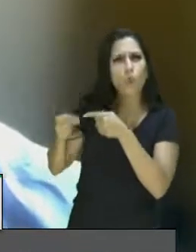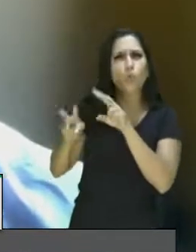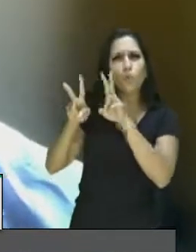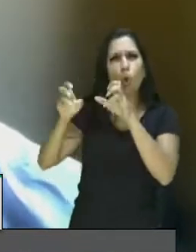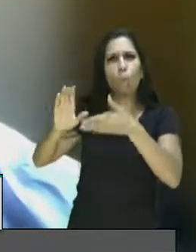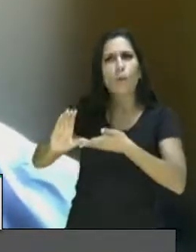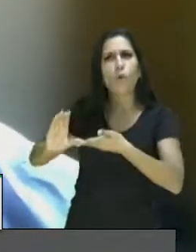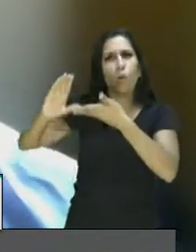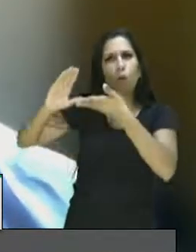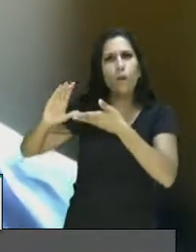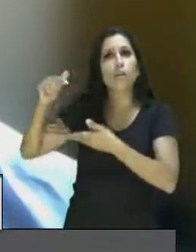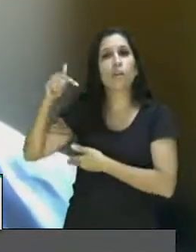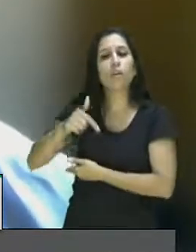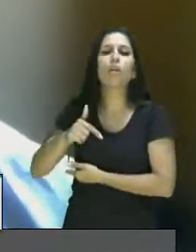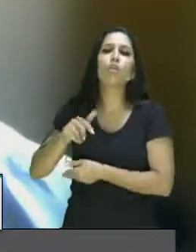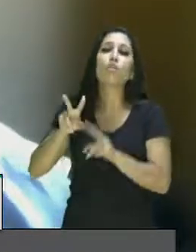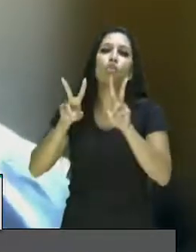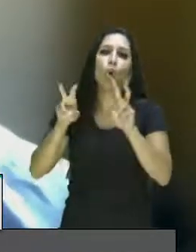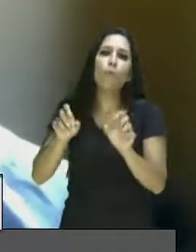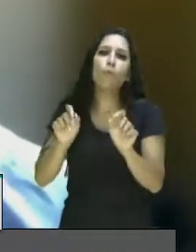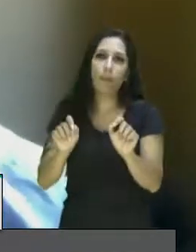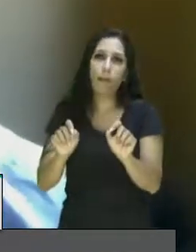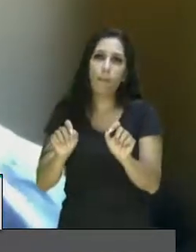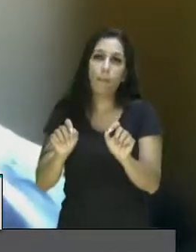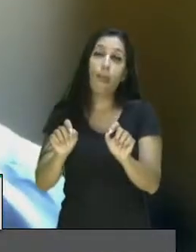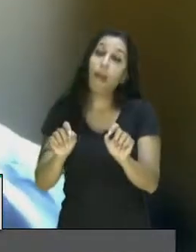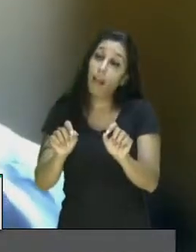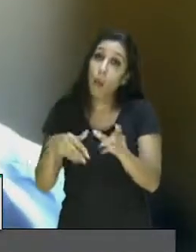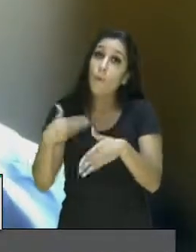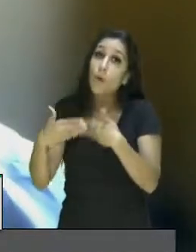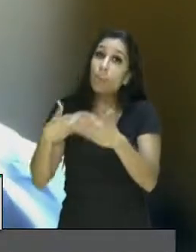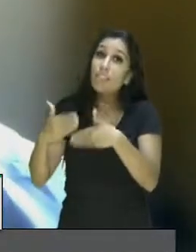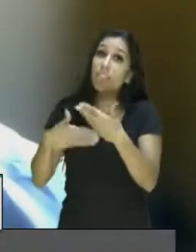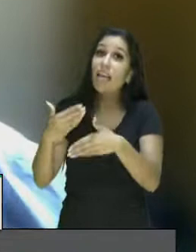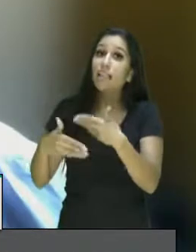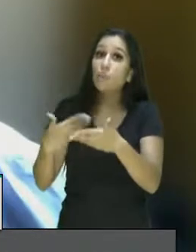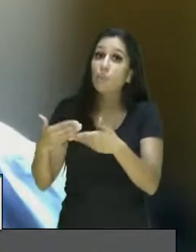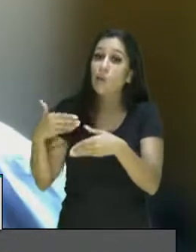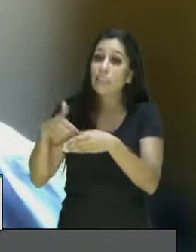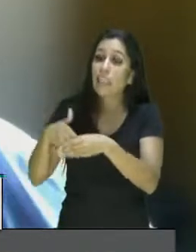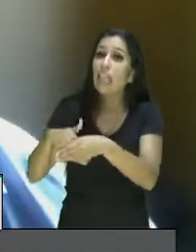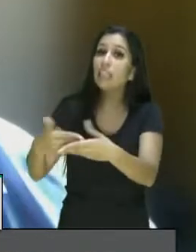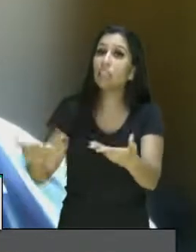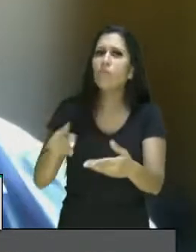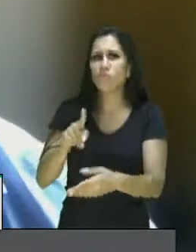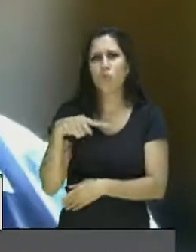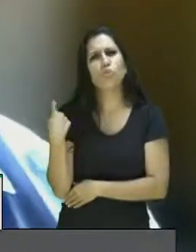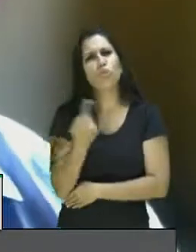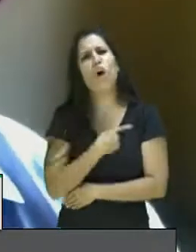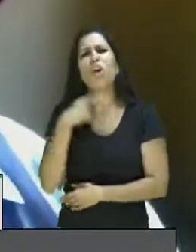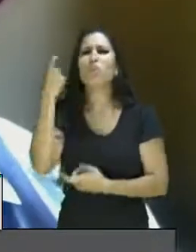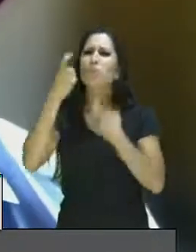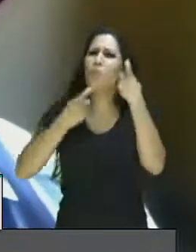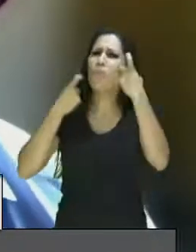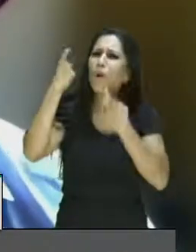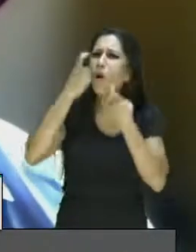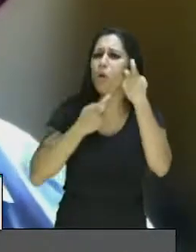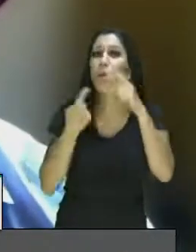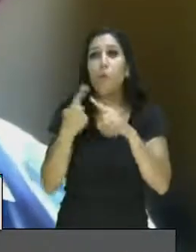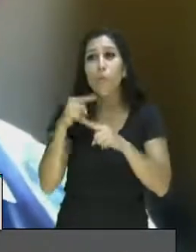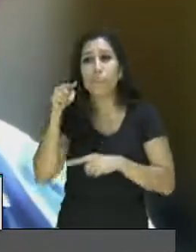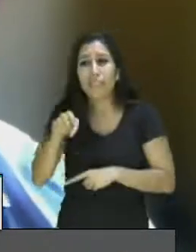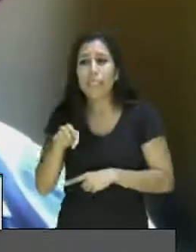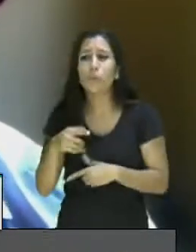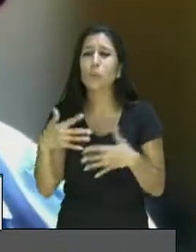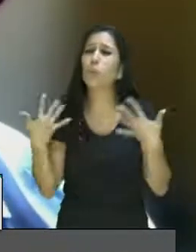Conselho, em processo seletivo. Então, a gente começa a se preocupar porque isso tira, inclusive, o caráter